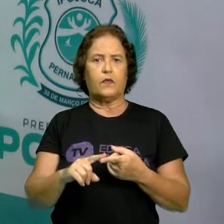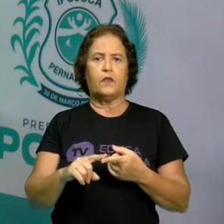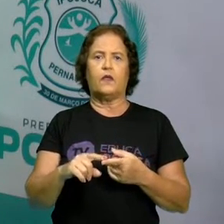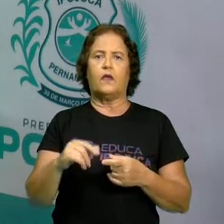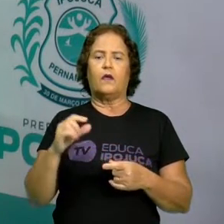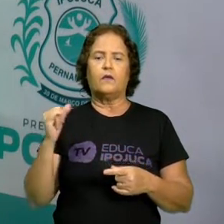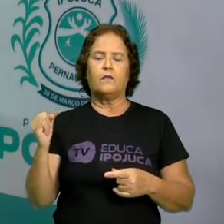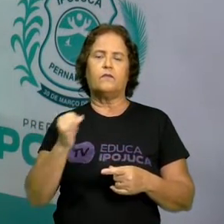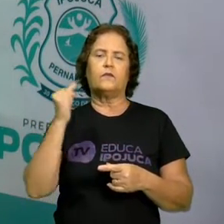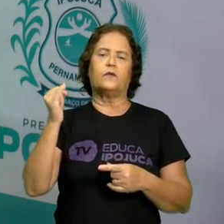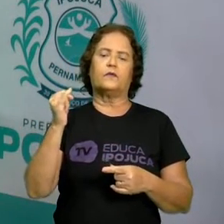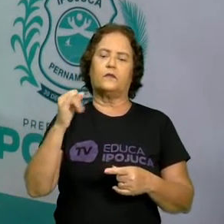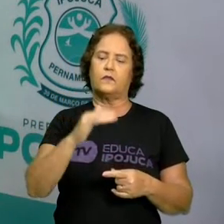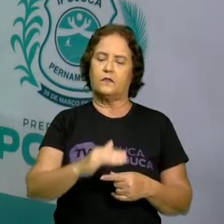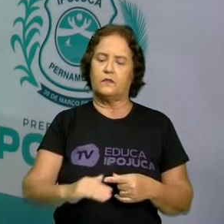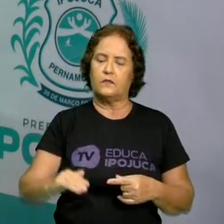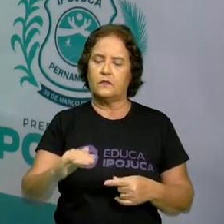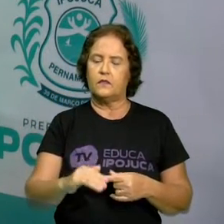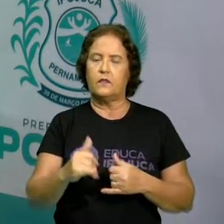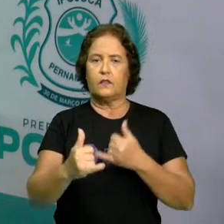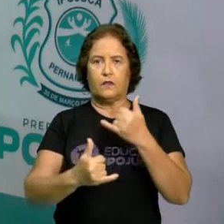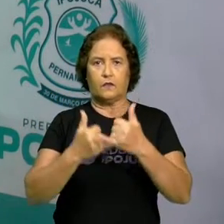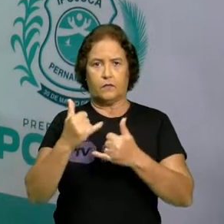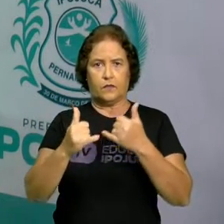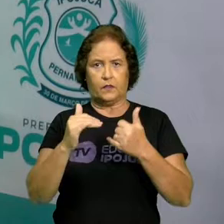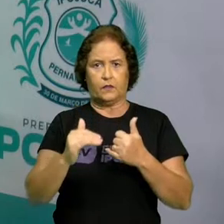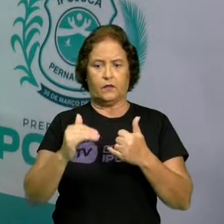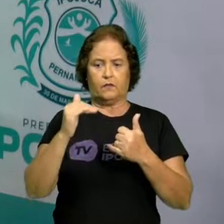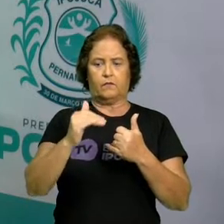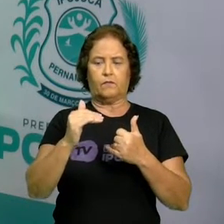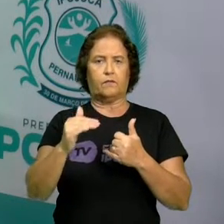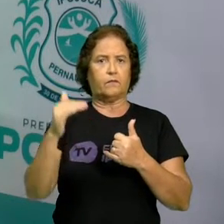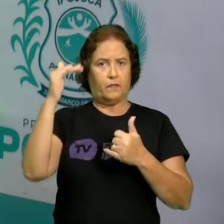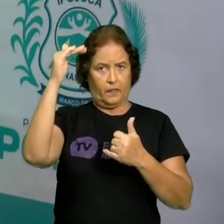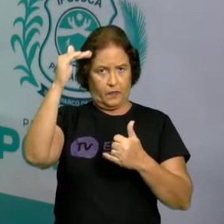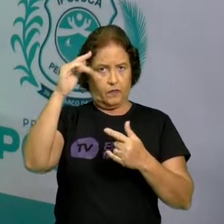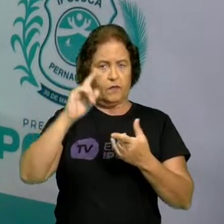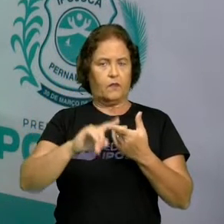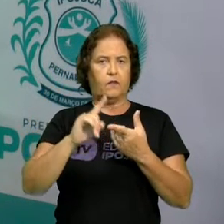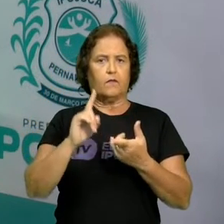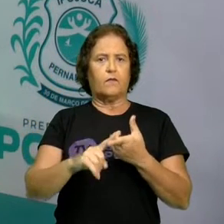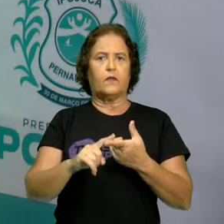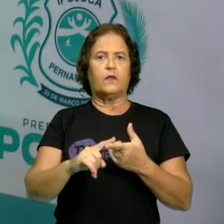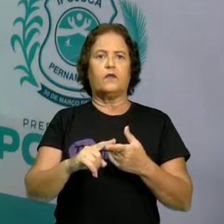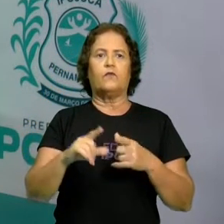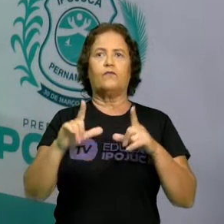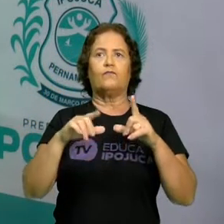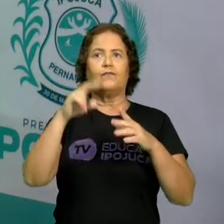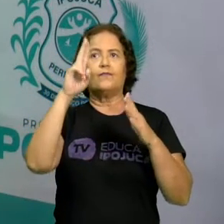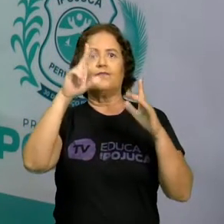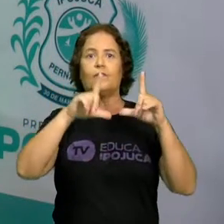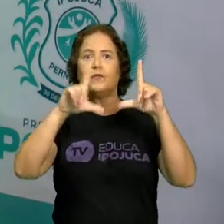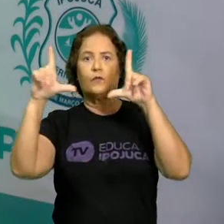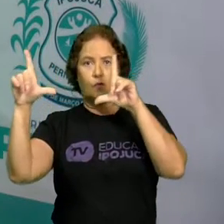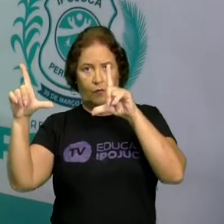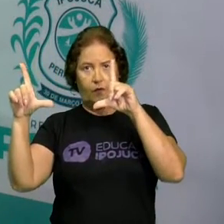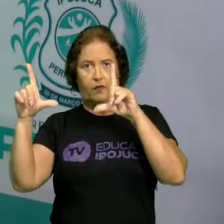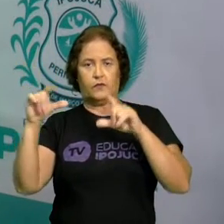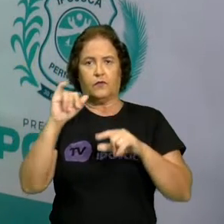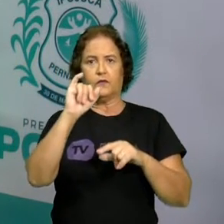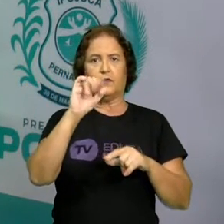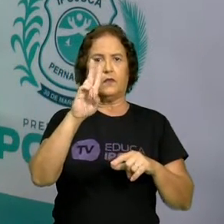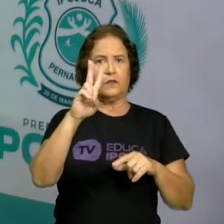adulta. Da ilustração de Ivan Cruz, onde ele apresenta, né? Essas lindas brincadeiras da fase da